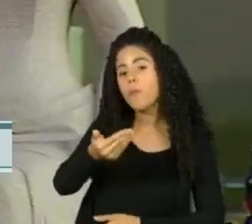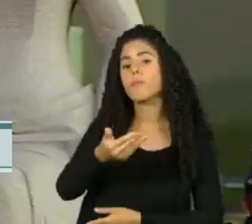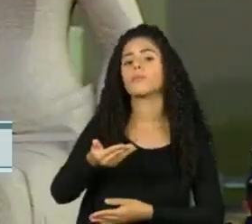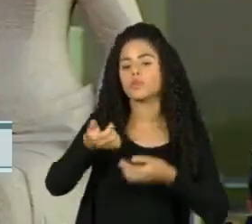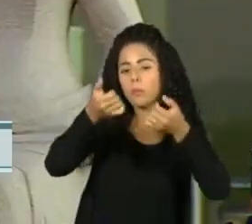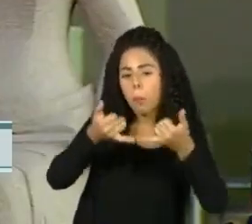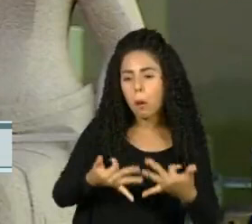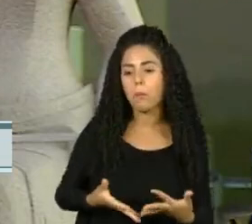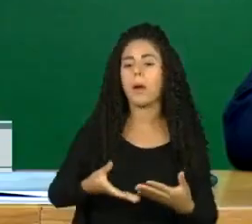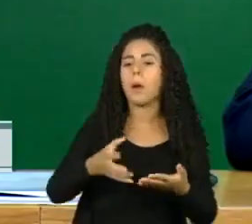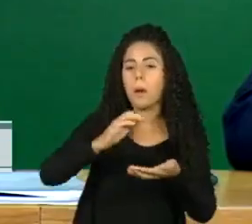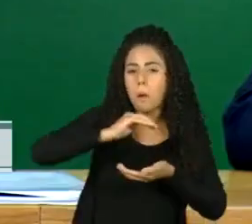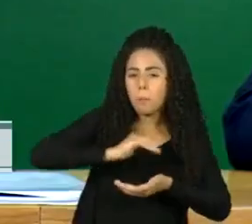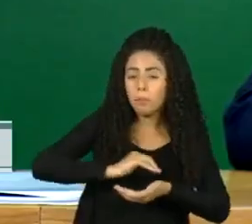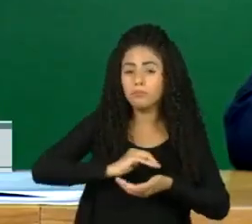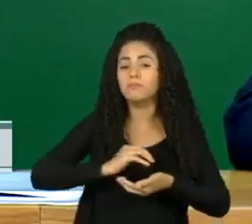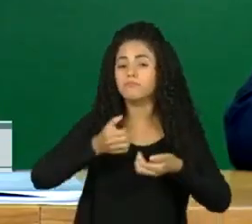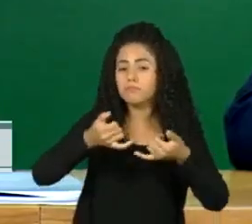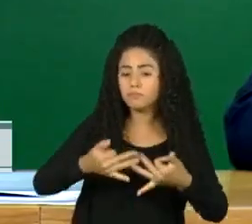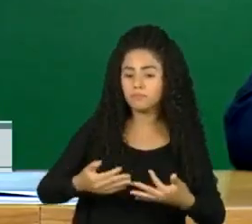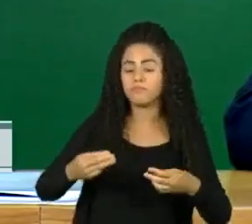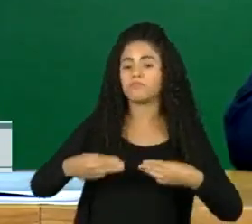explicações também se estende ao ministro da Saúde, Marcelo.